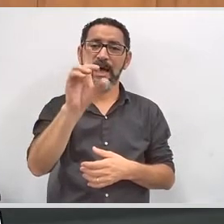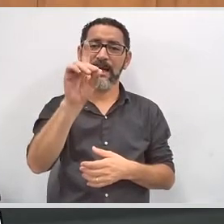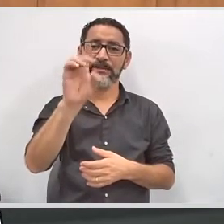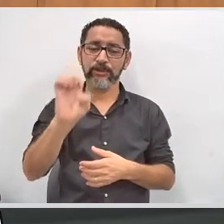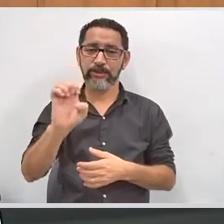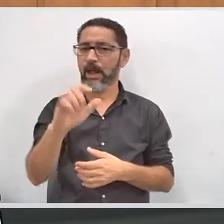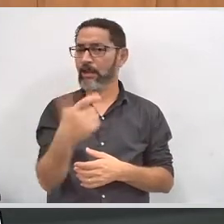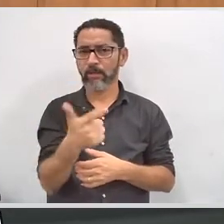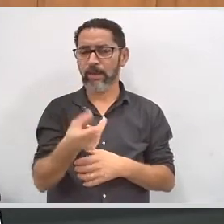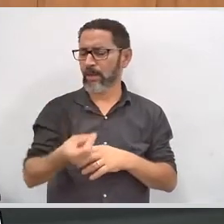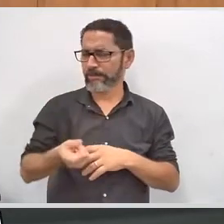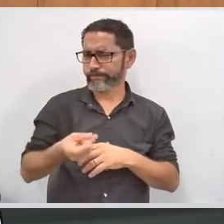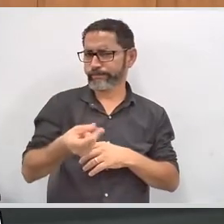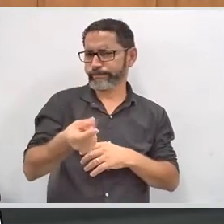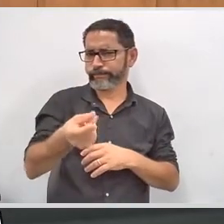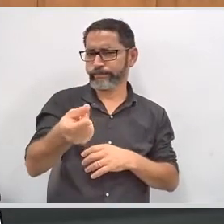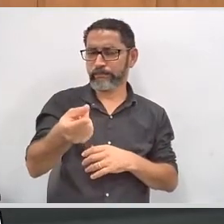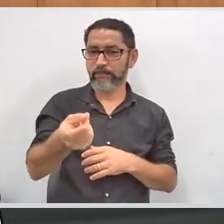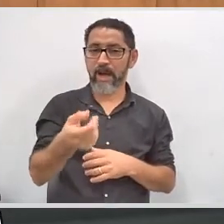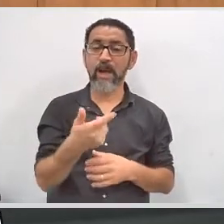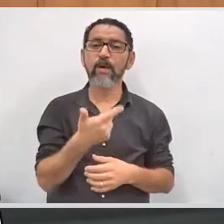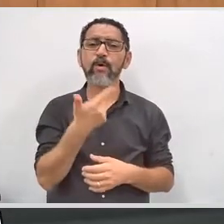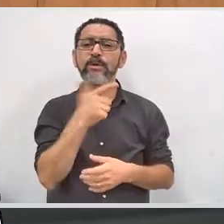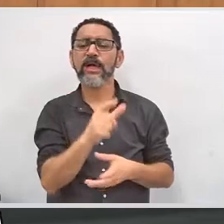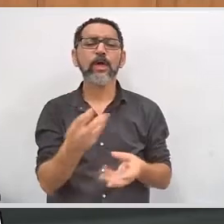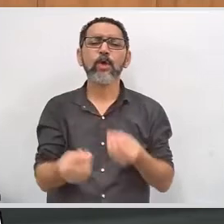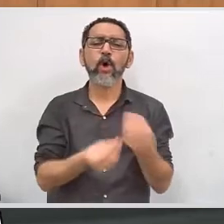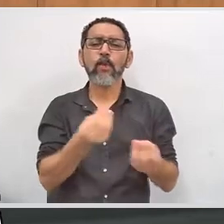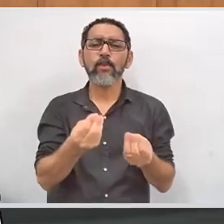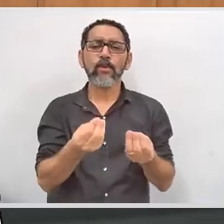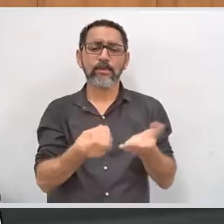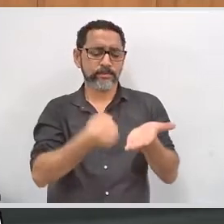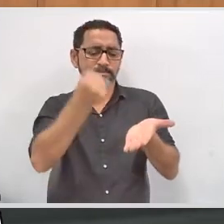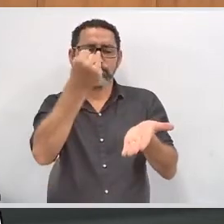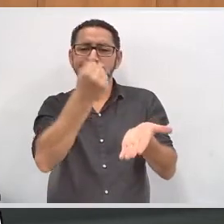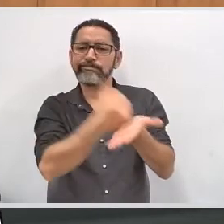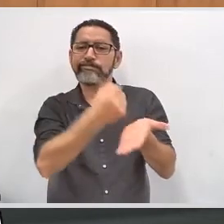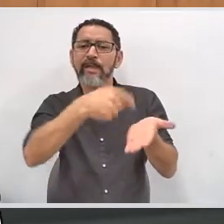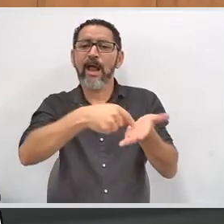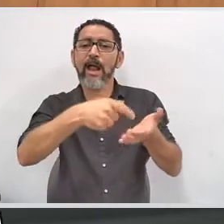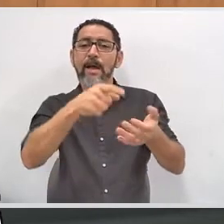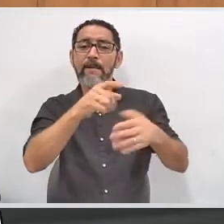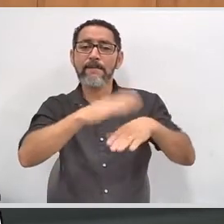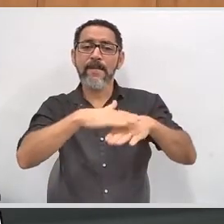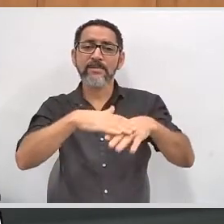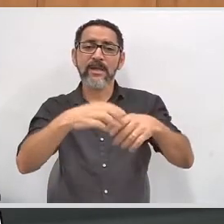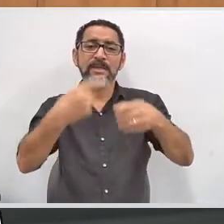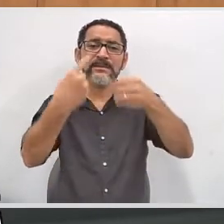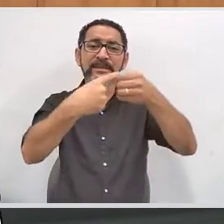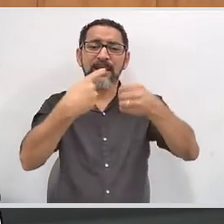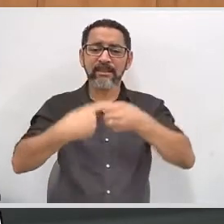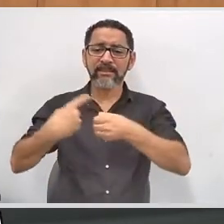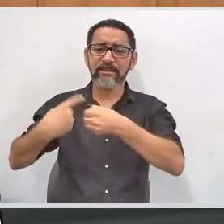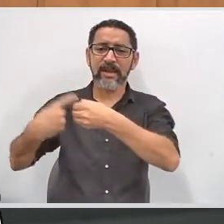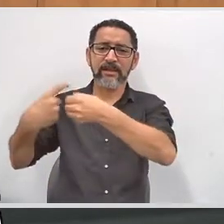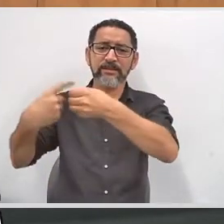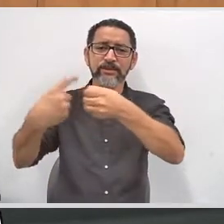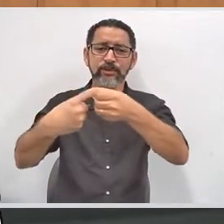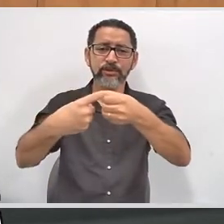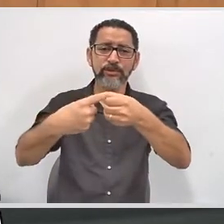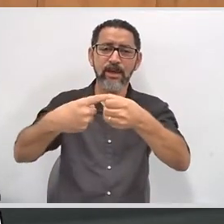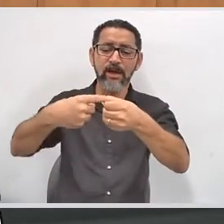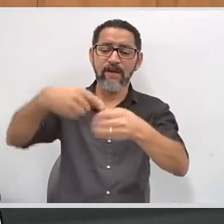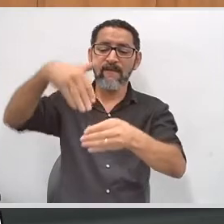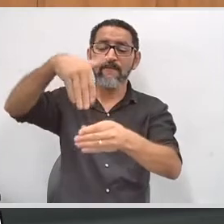eleitoral permanentemente. Isso, isso é obtido junto ao cartório eleitoral, aonde a pessoa vota, da localidade onde a pessoa vota. É uma